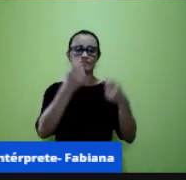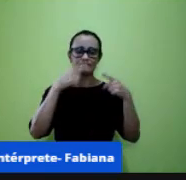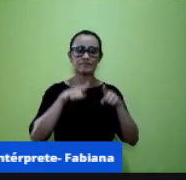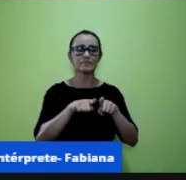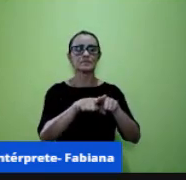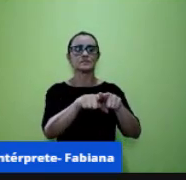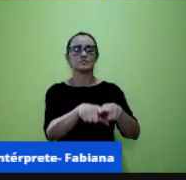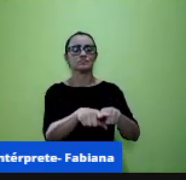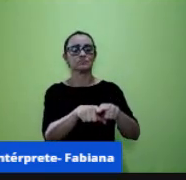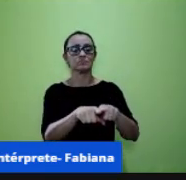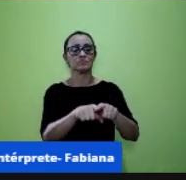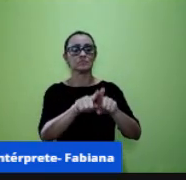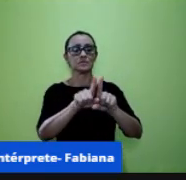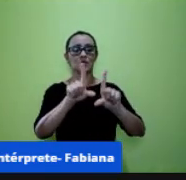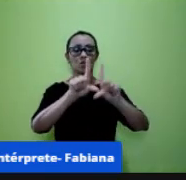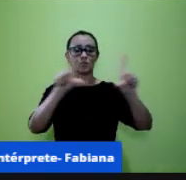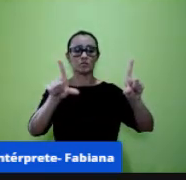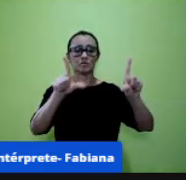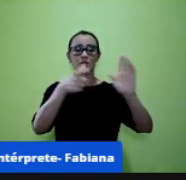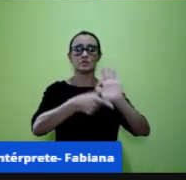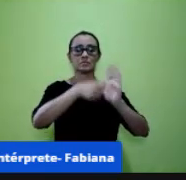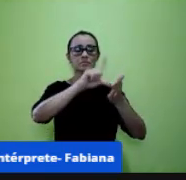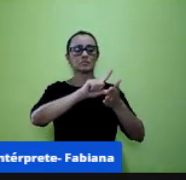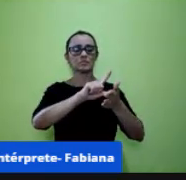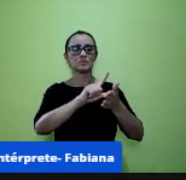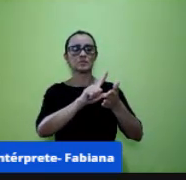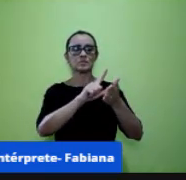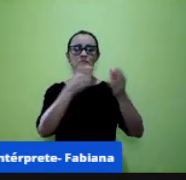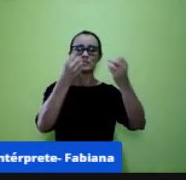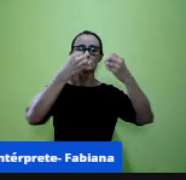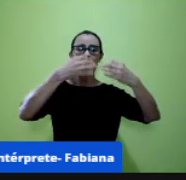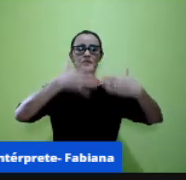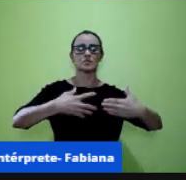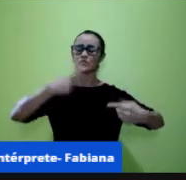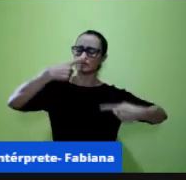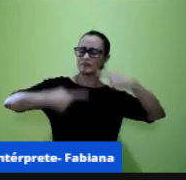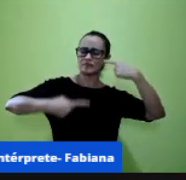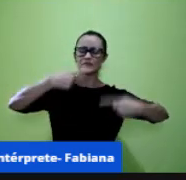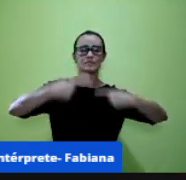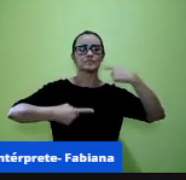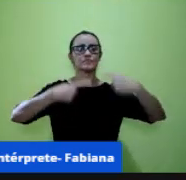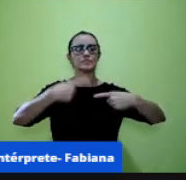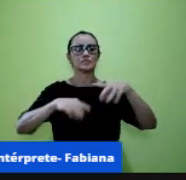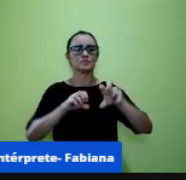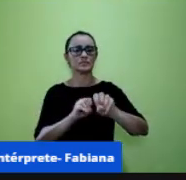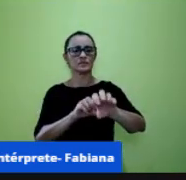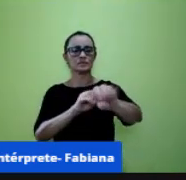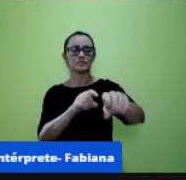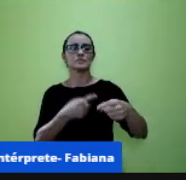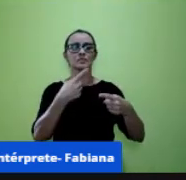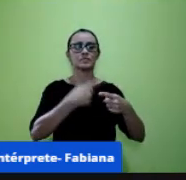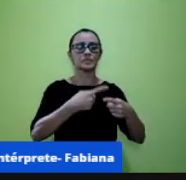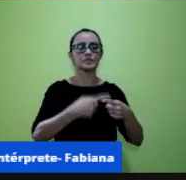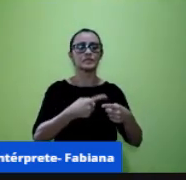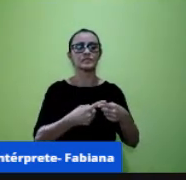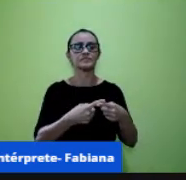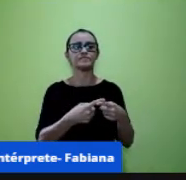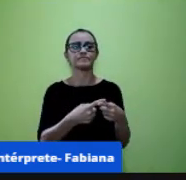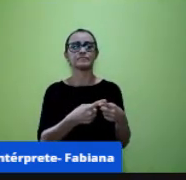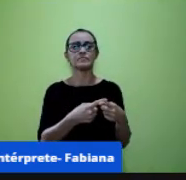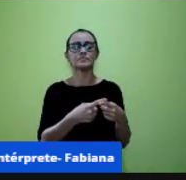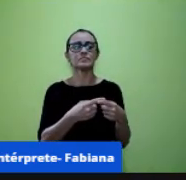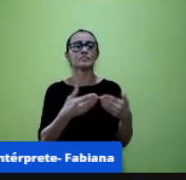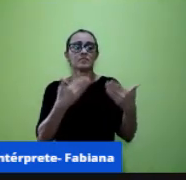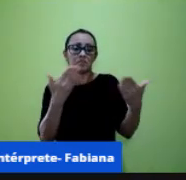slide anterior se falou do desafio dos desafios da educação porque embora tics